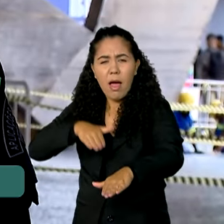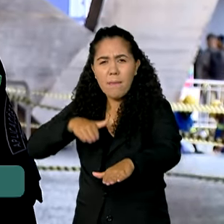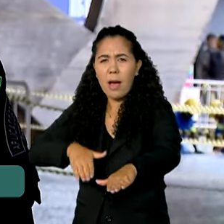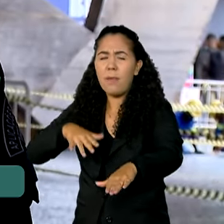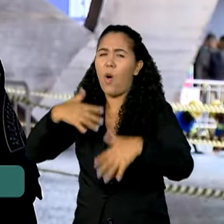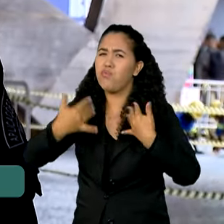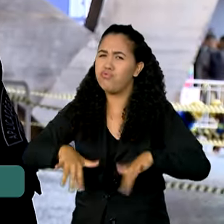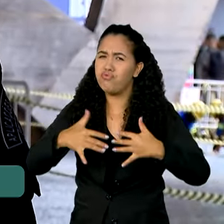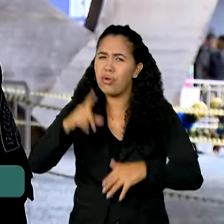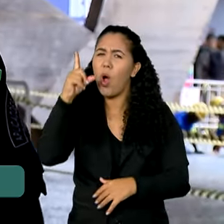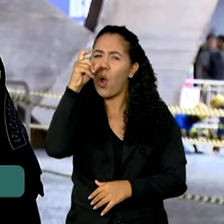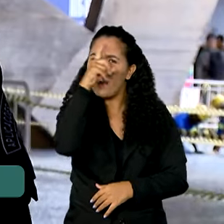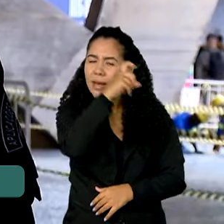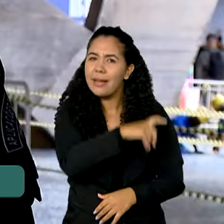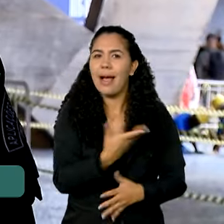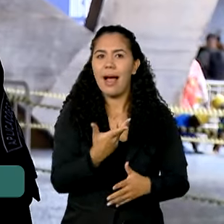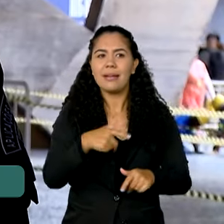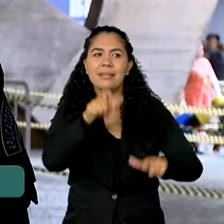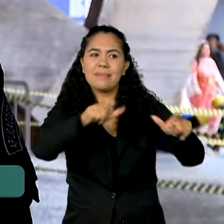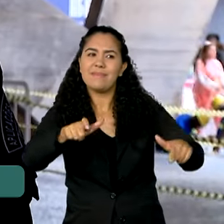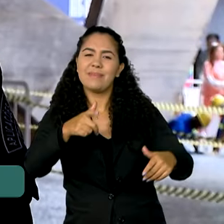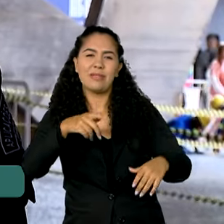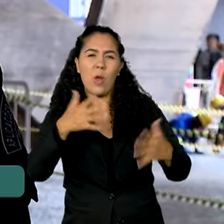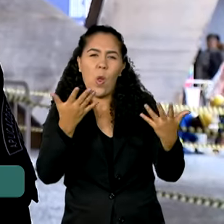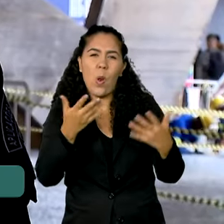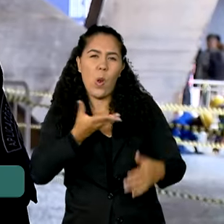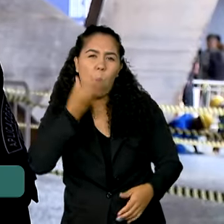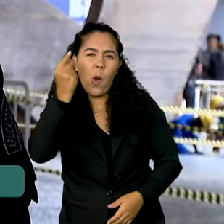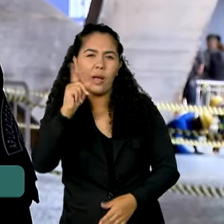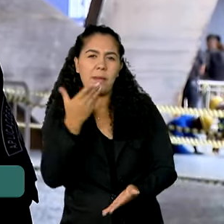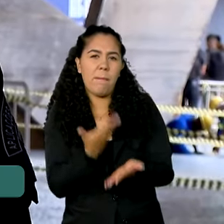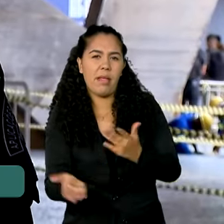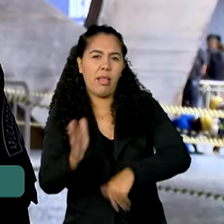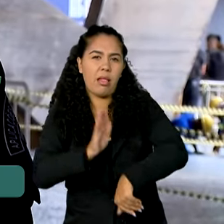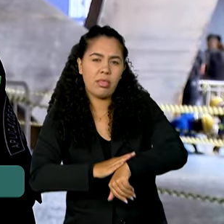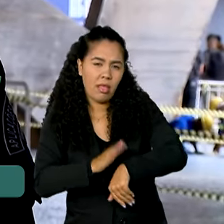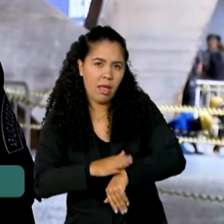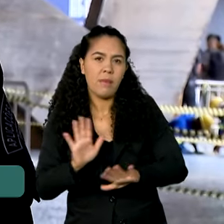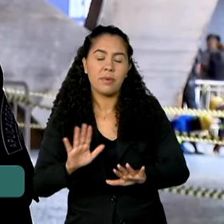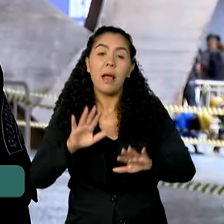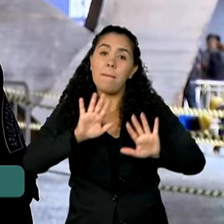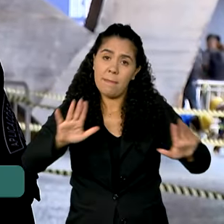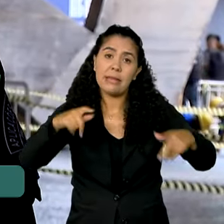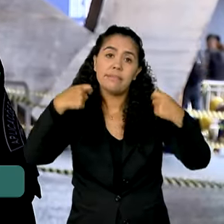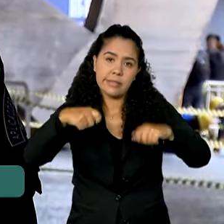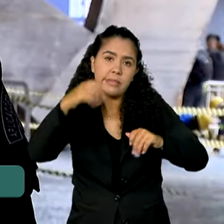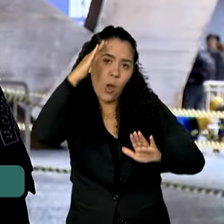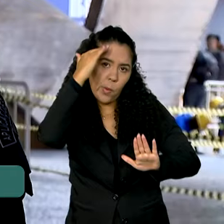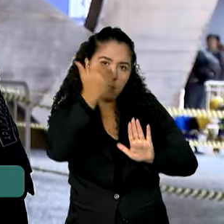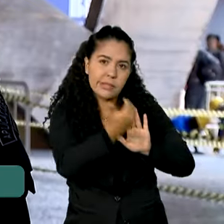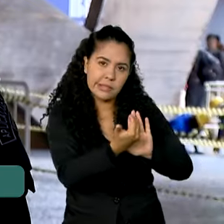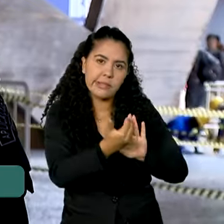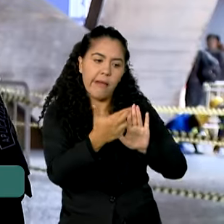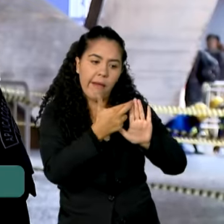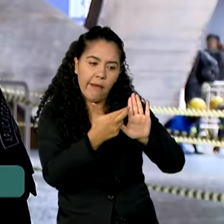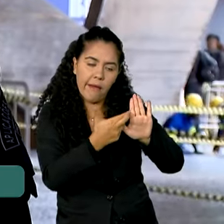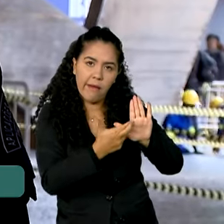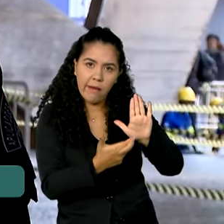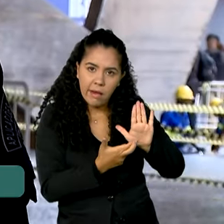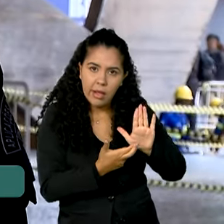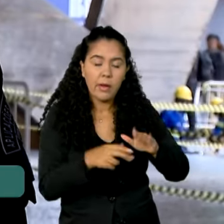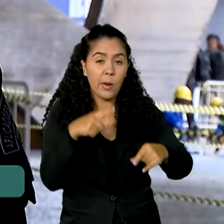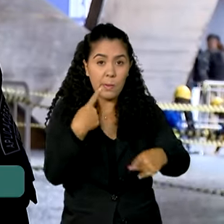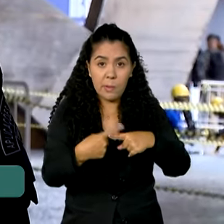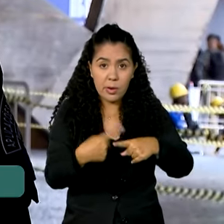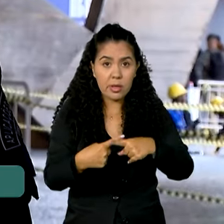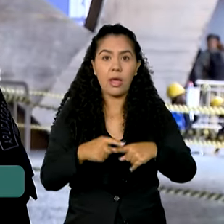carioca, digamos assim, não gosta de perder tempo, então é importante que ele respeite as ordens emanadas pelos policiais, que esses comboios não param,